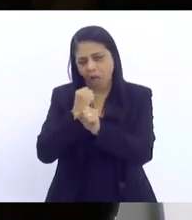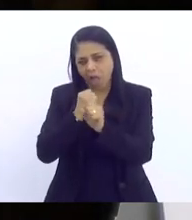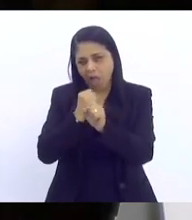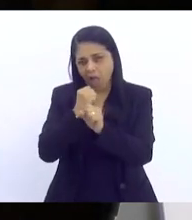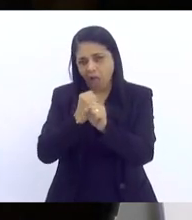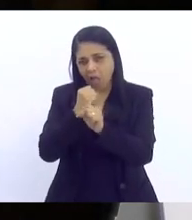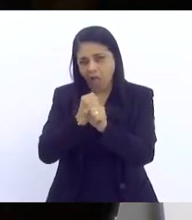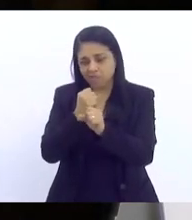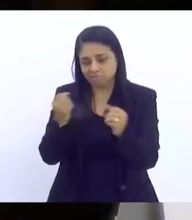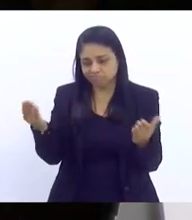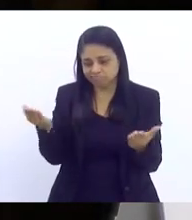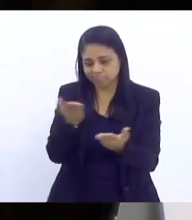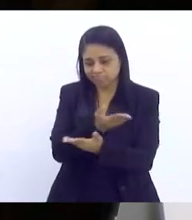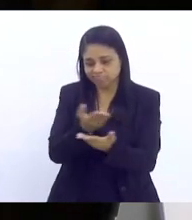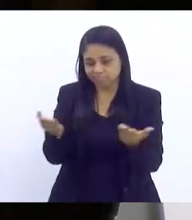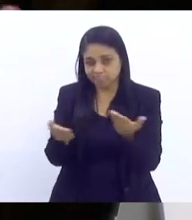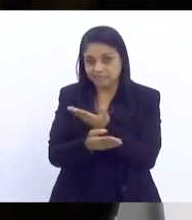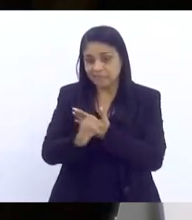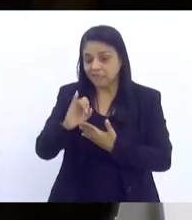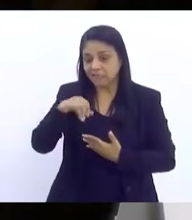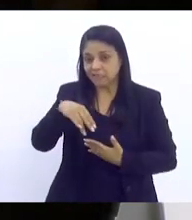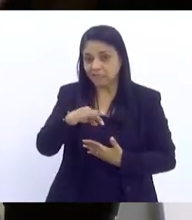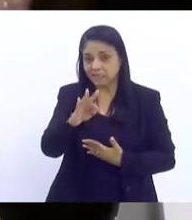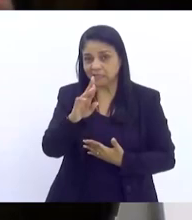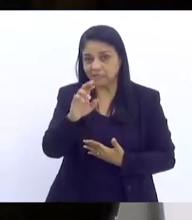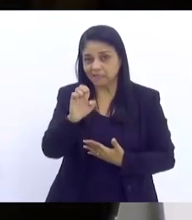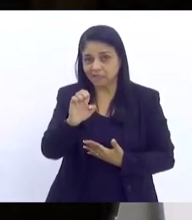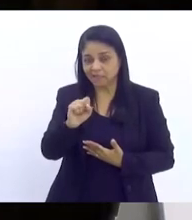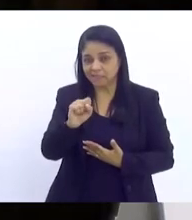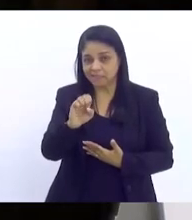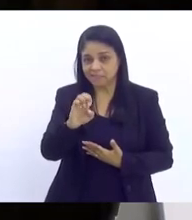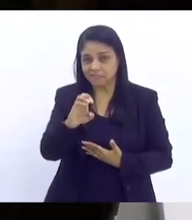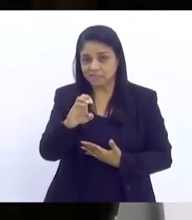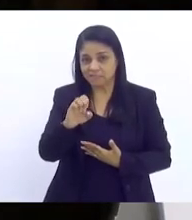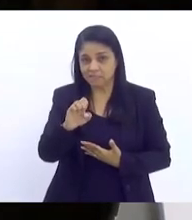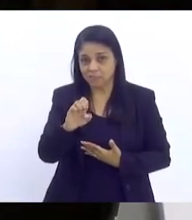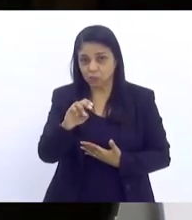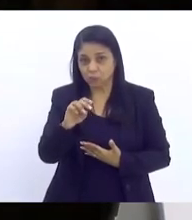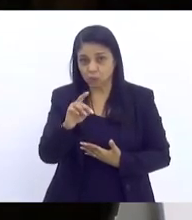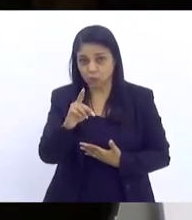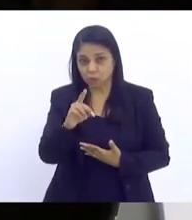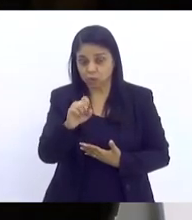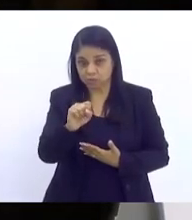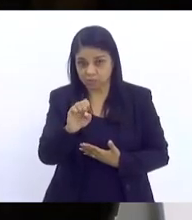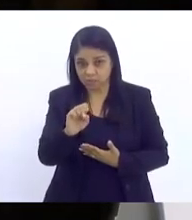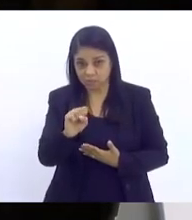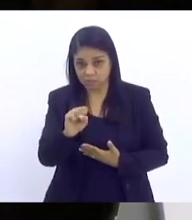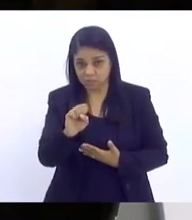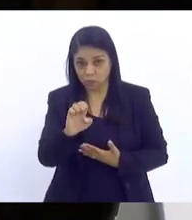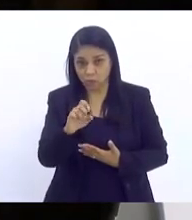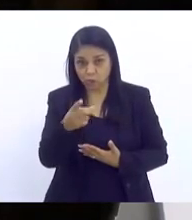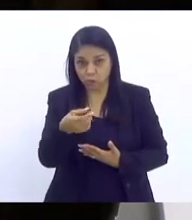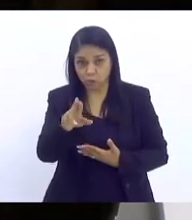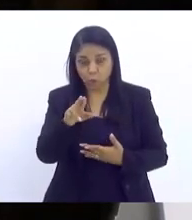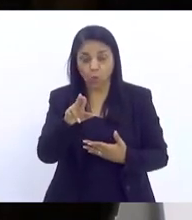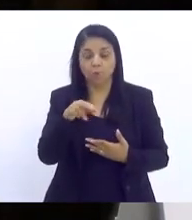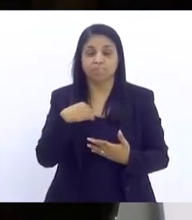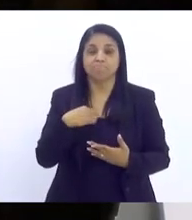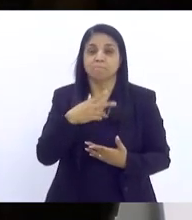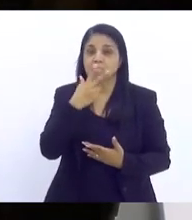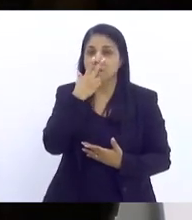intersetorialidade ficou meio que num limbo da questão da governabilidade em que